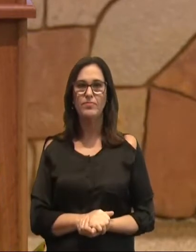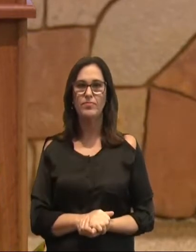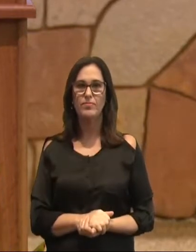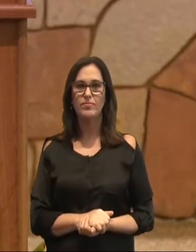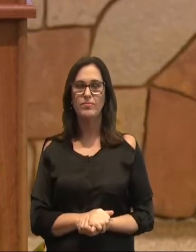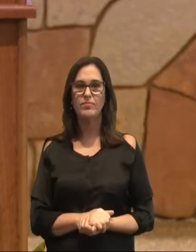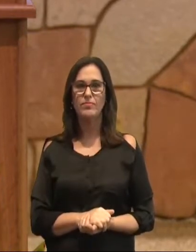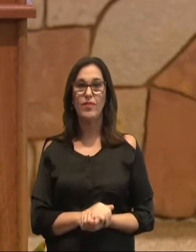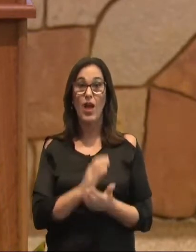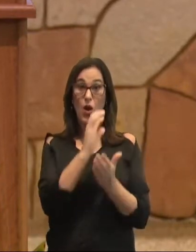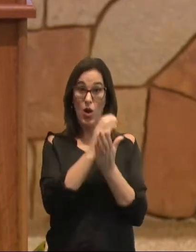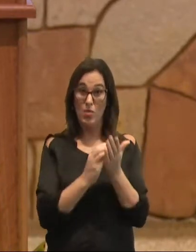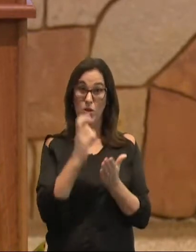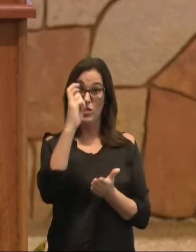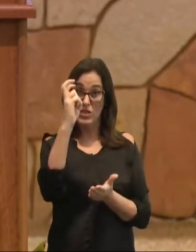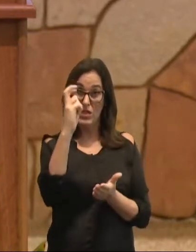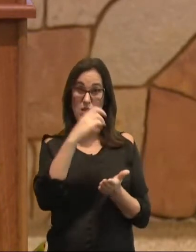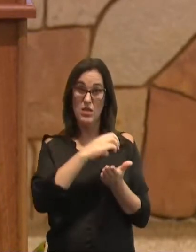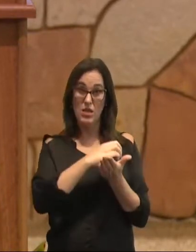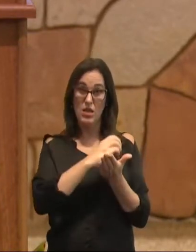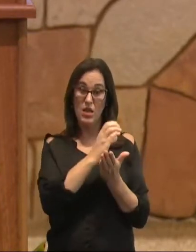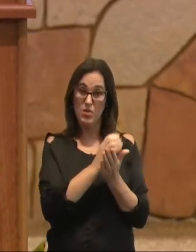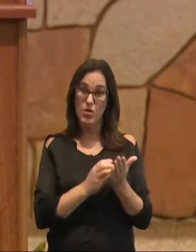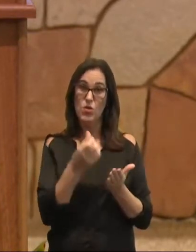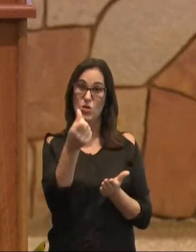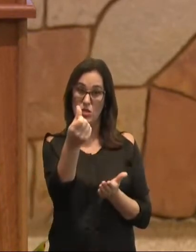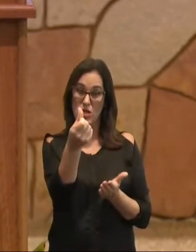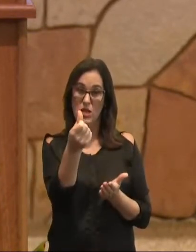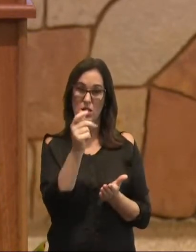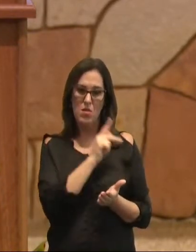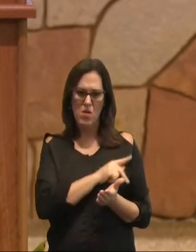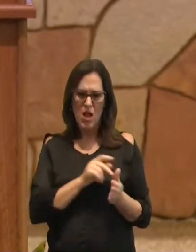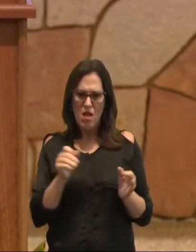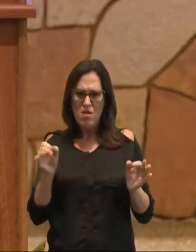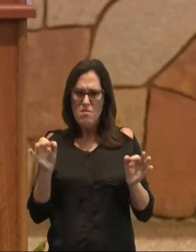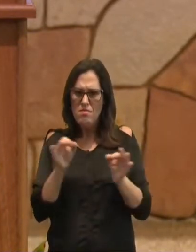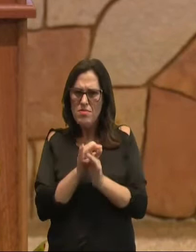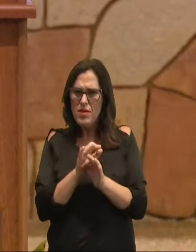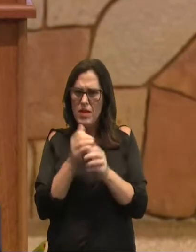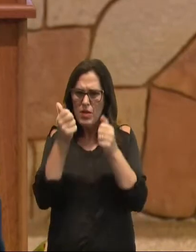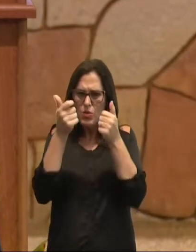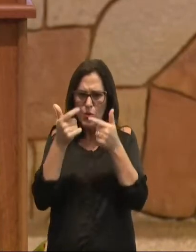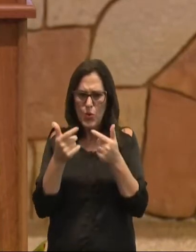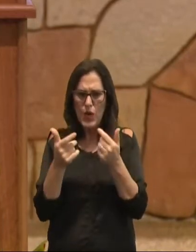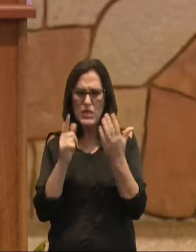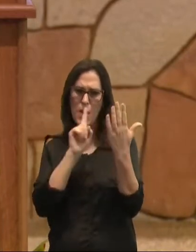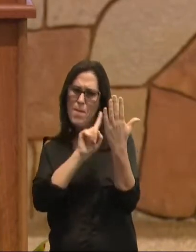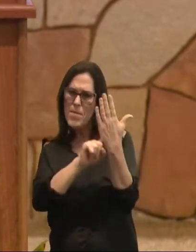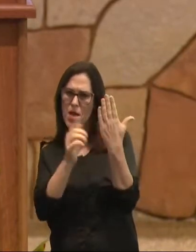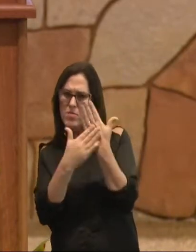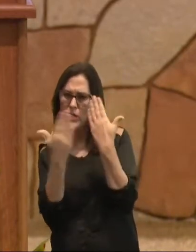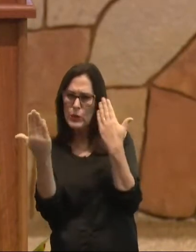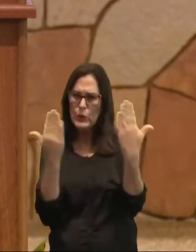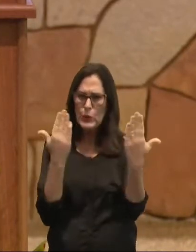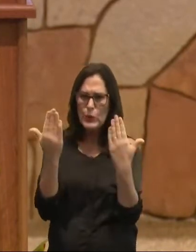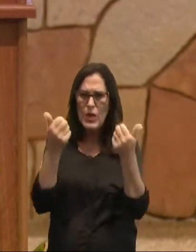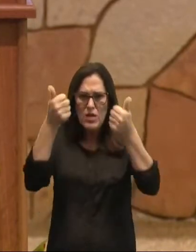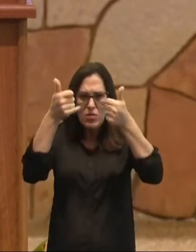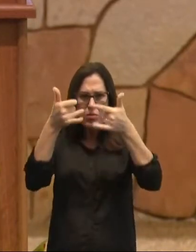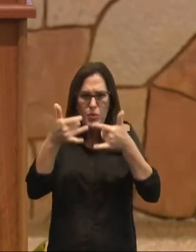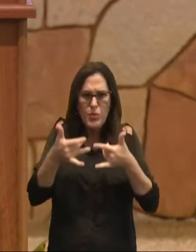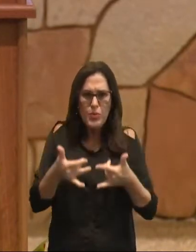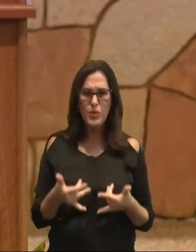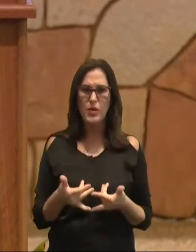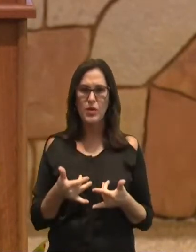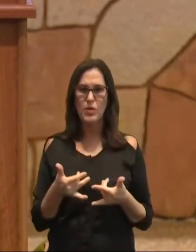nos capítulos, 5 e 6, tendo Paulo, terminado, aqui com essa ilustração, a sua explicação, do que